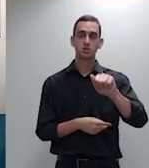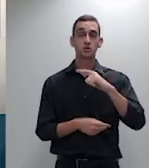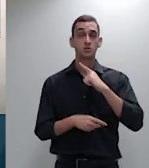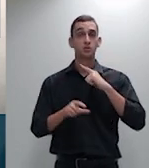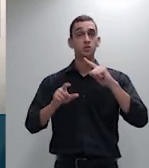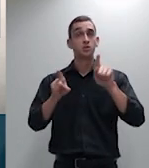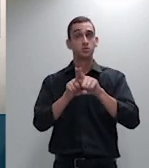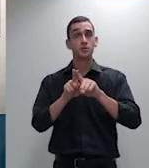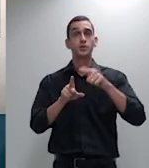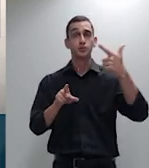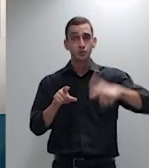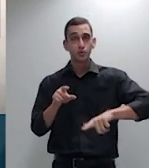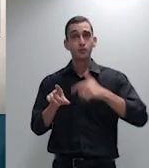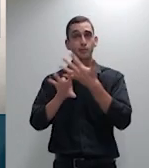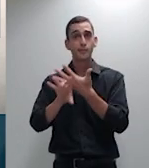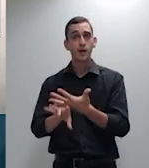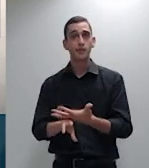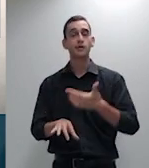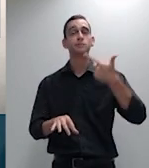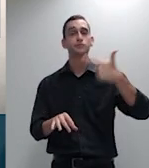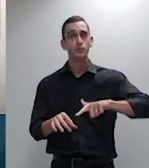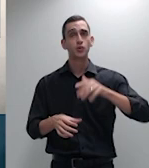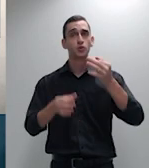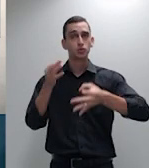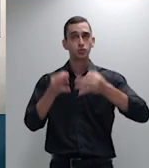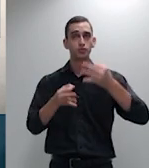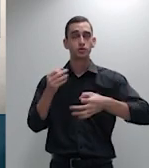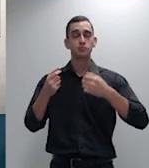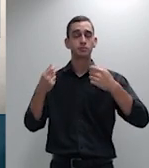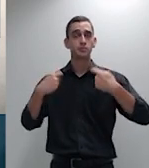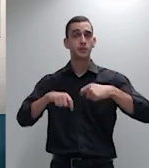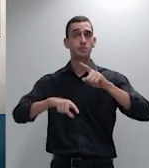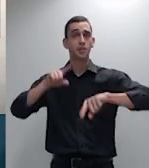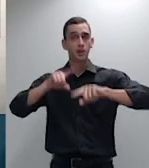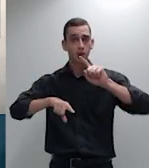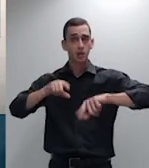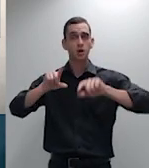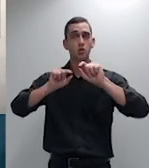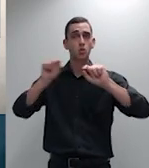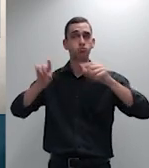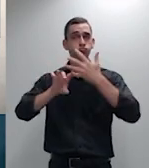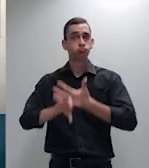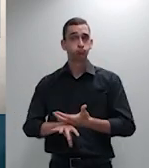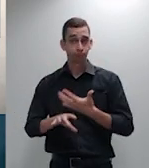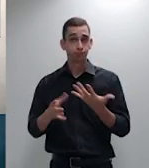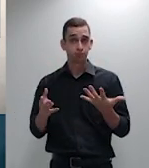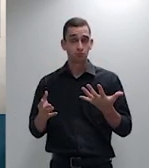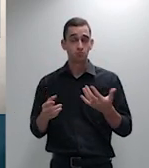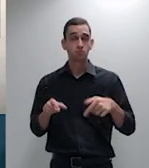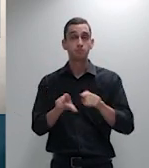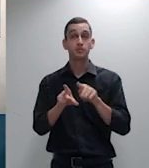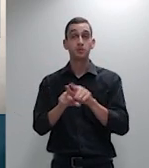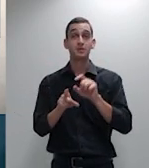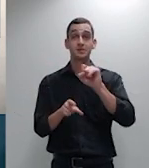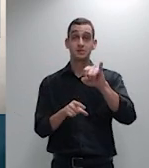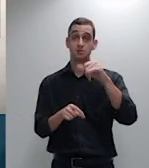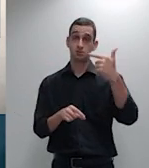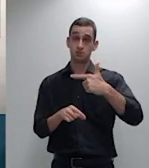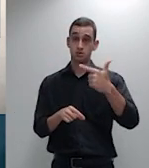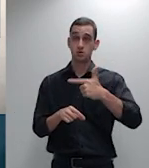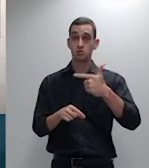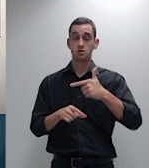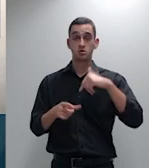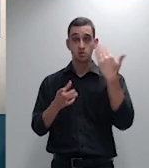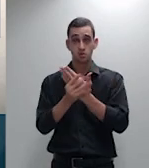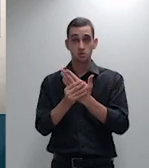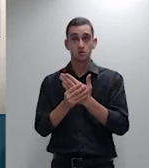material diversa seria a situação se no segundo processo afastada da lidespendência a instância